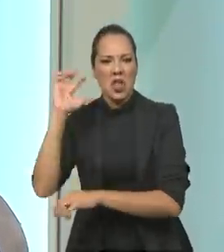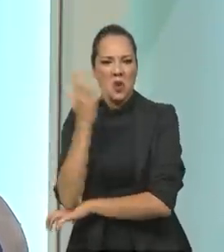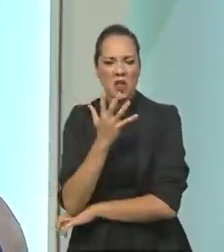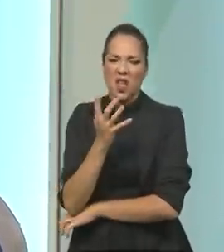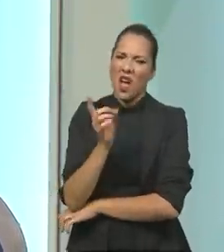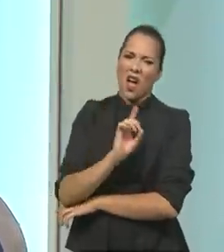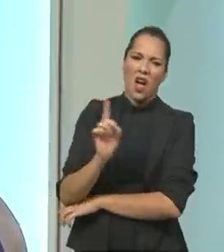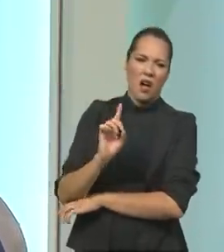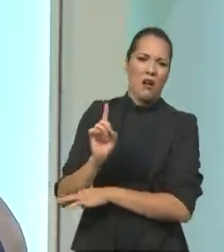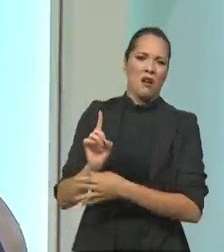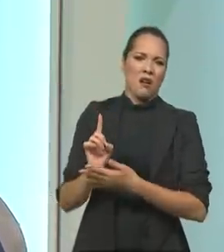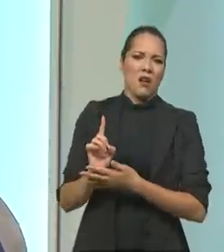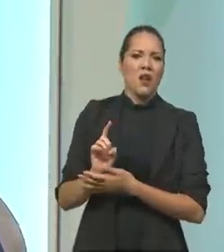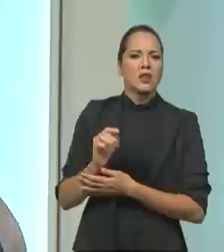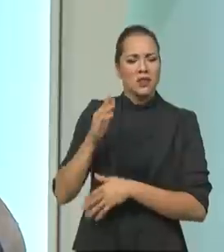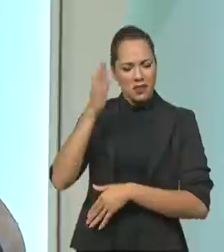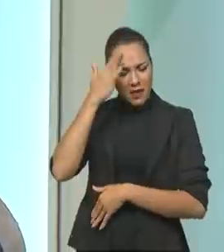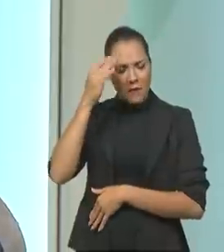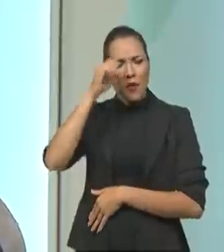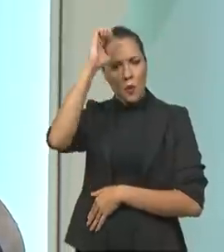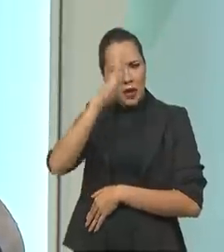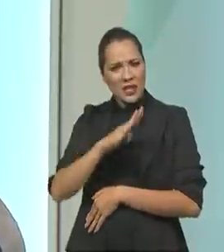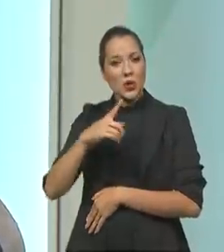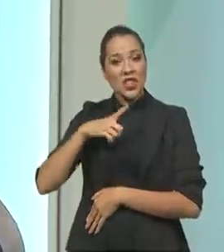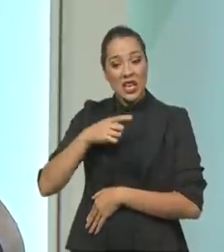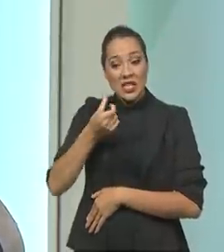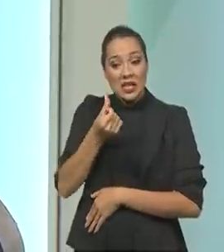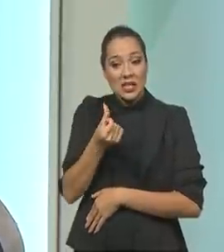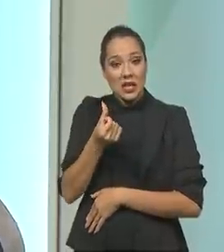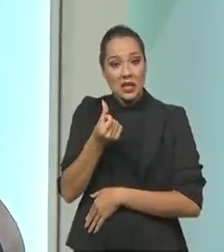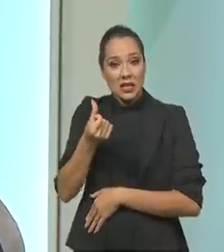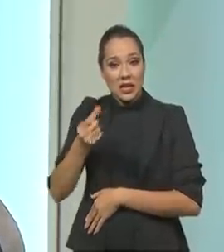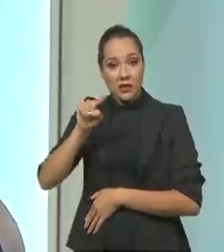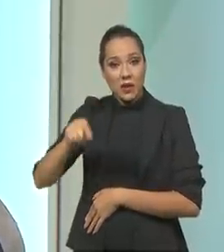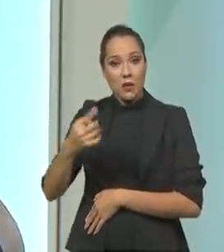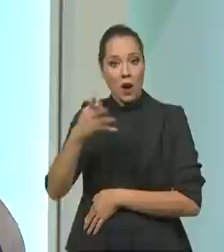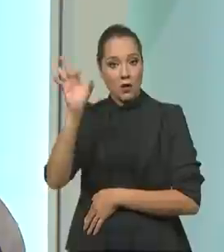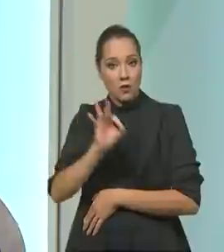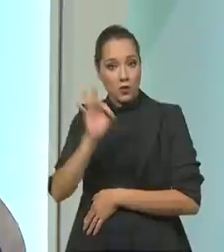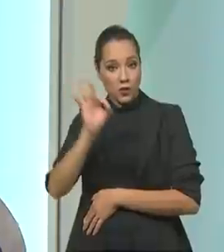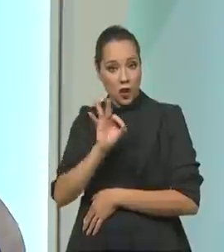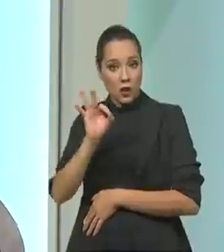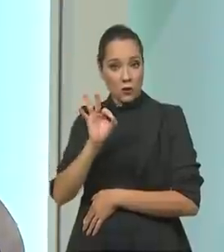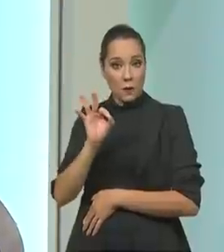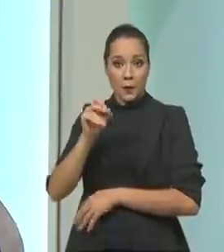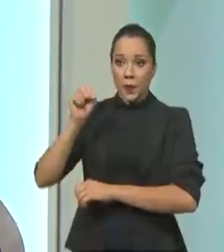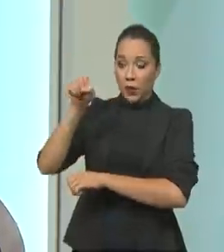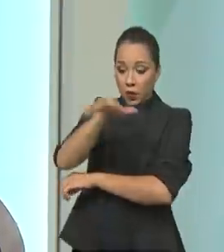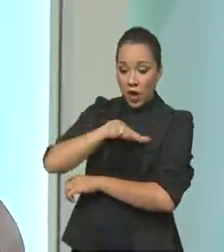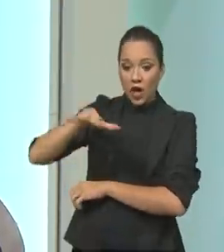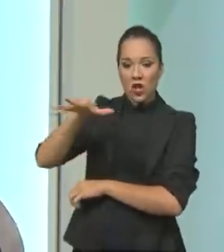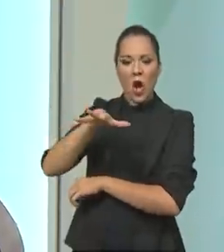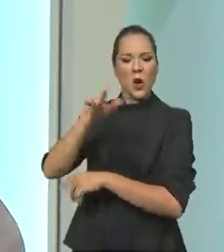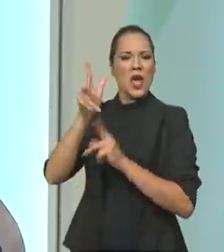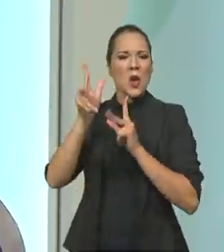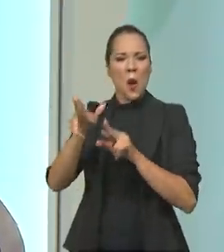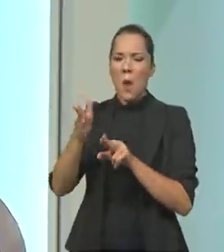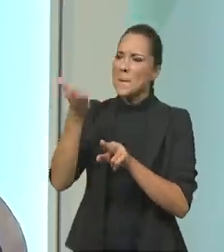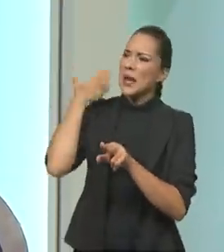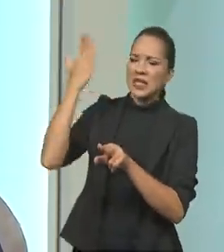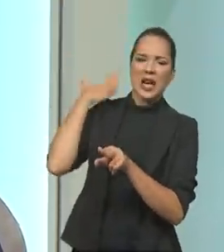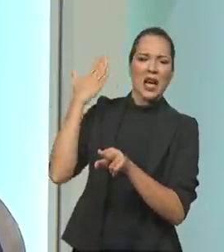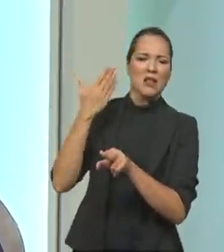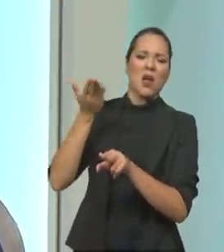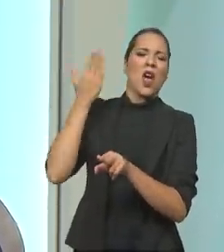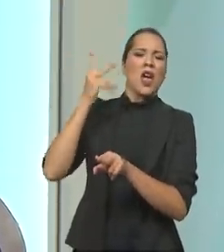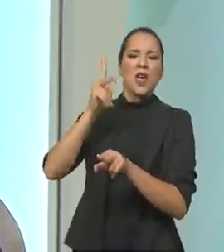que o Brasil tem 66,4% de seu território igual a quando Jesus